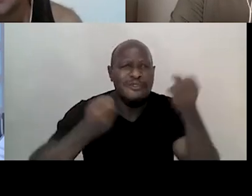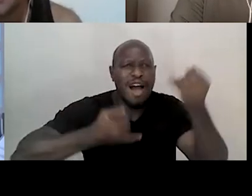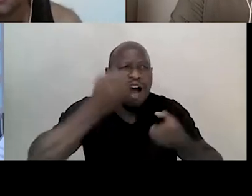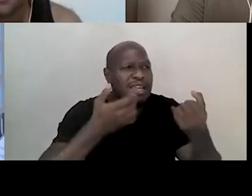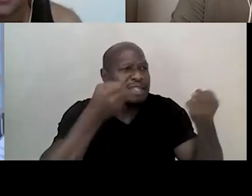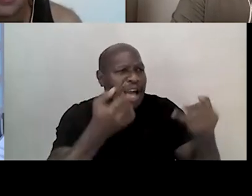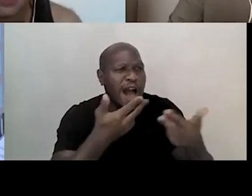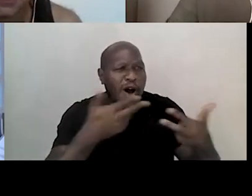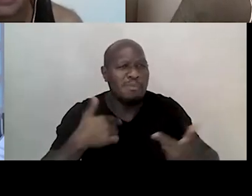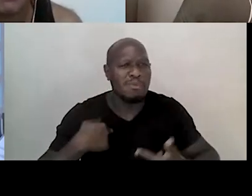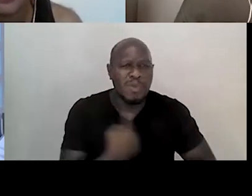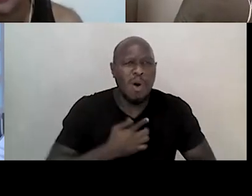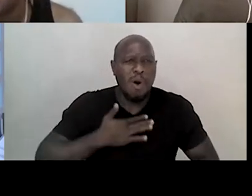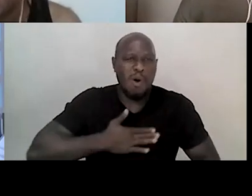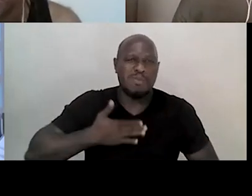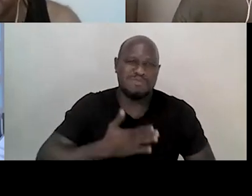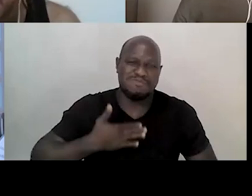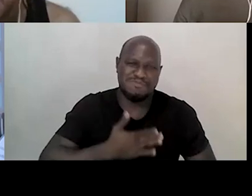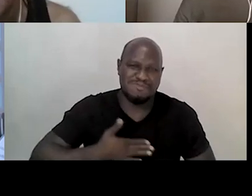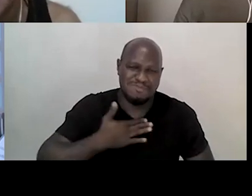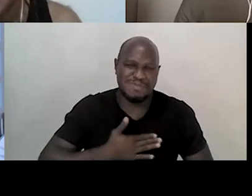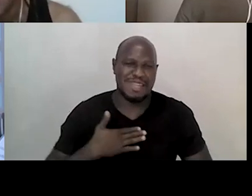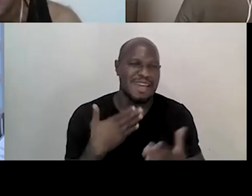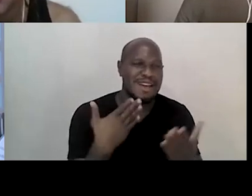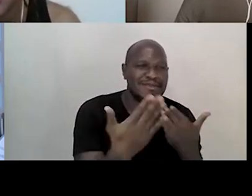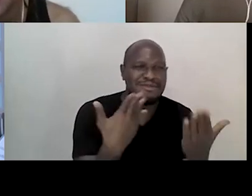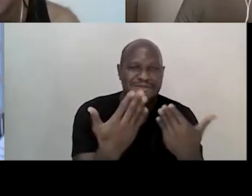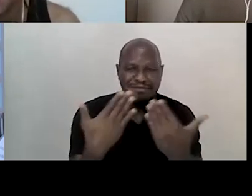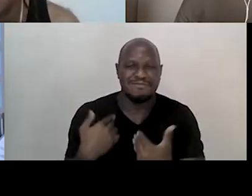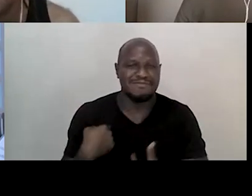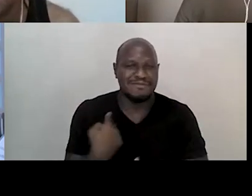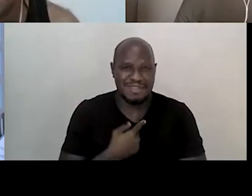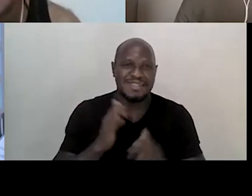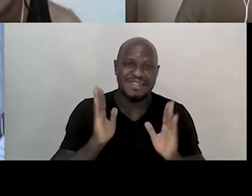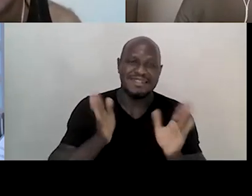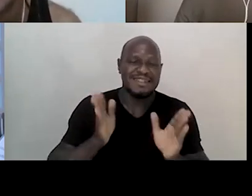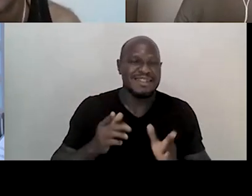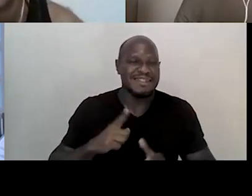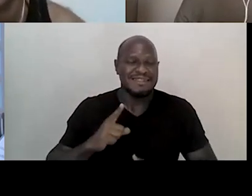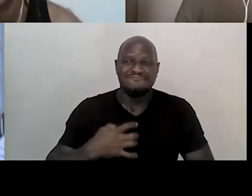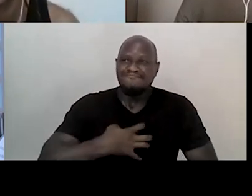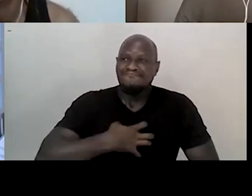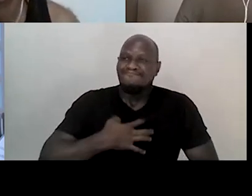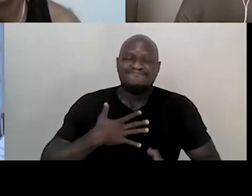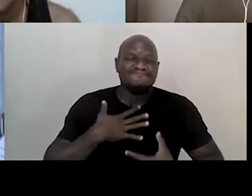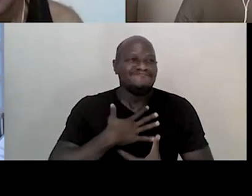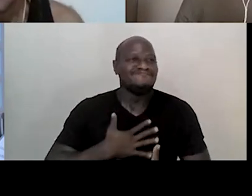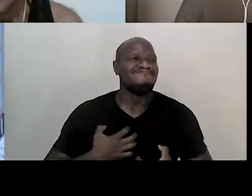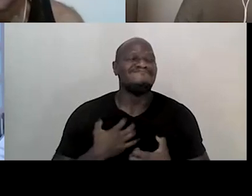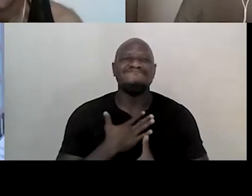demais, né? Então, até nas prévias dos papos aí, nossos já dão um prazer enorme, dão uma